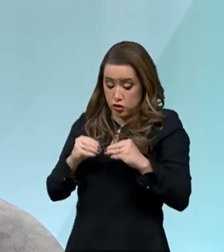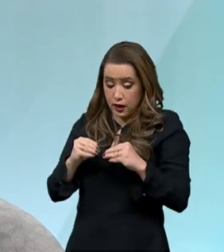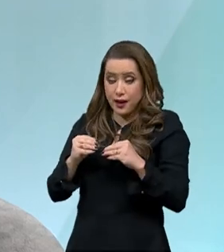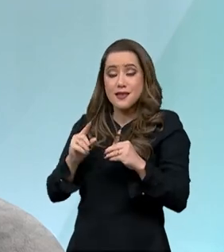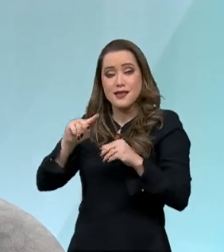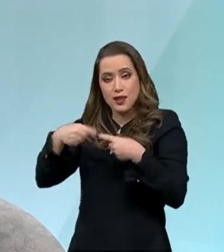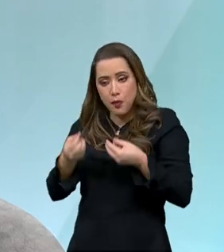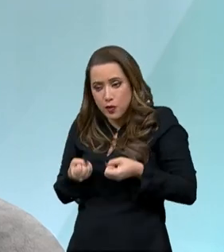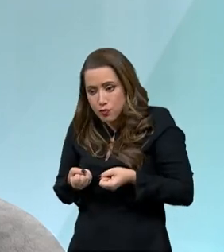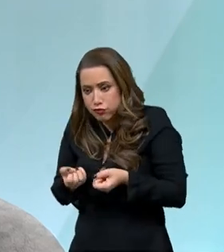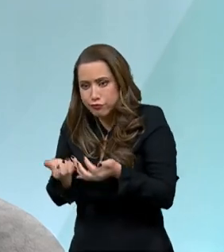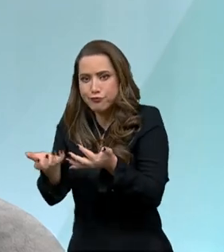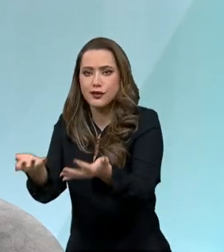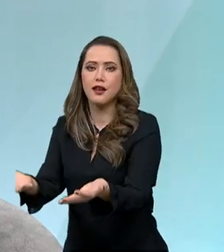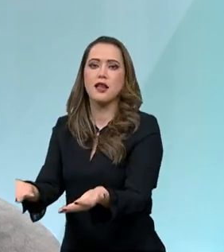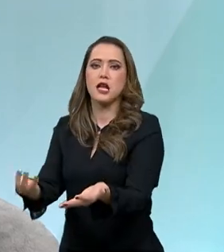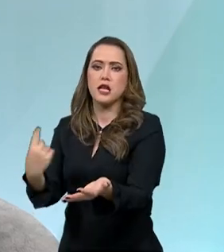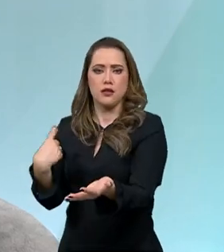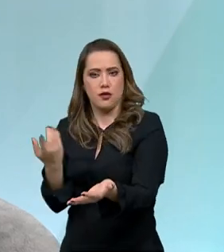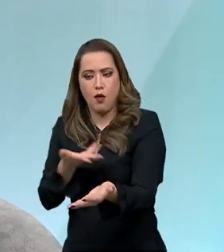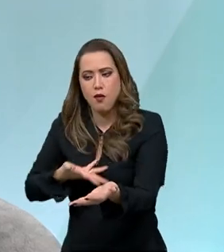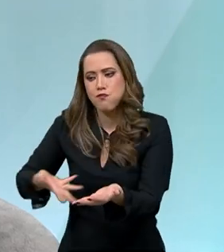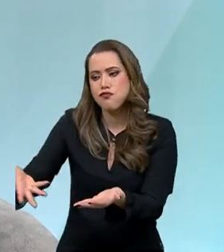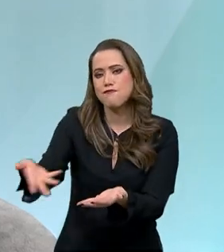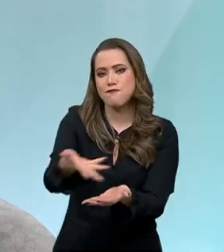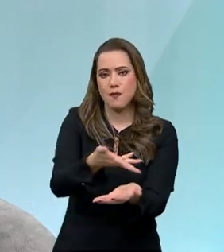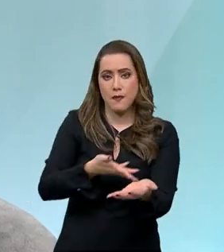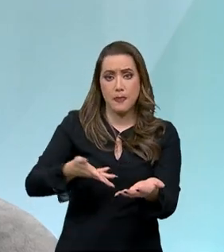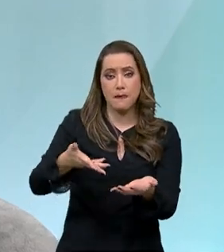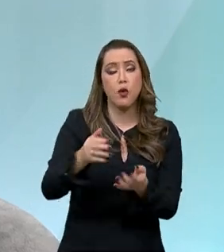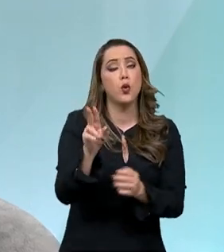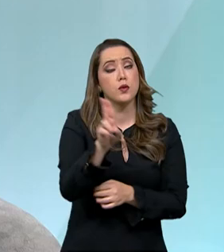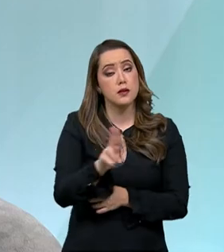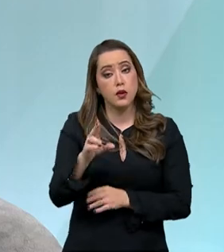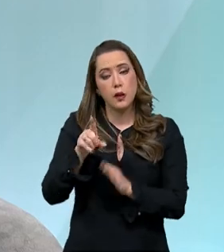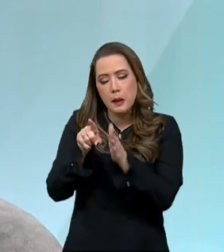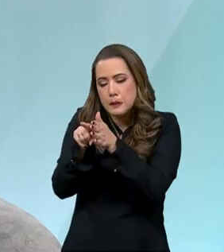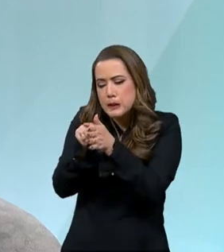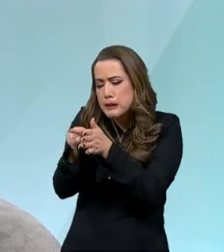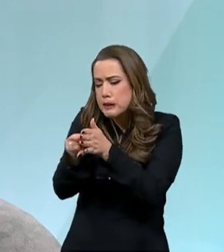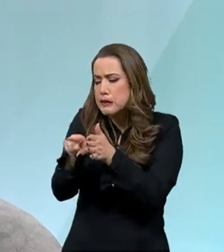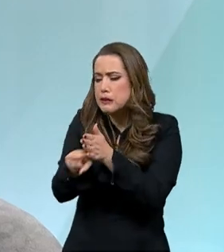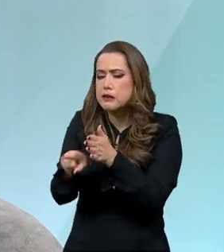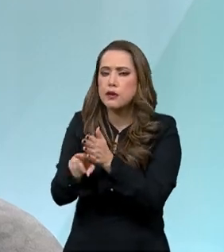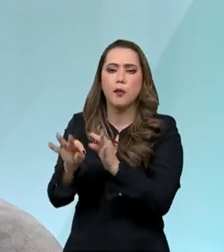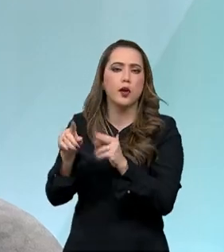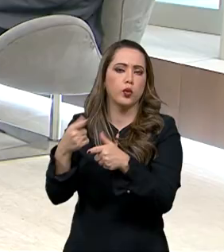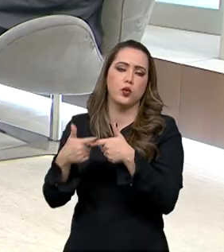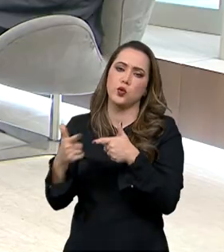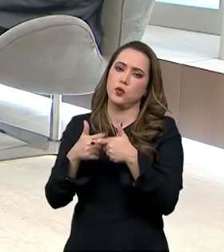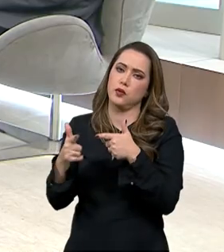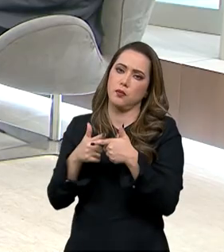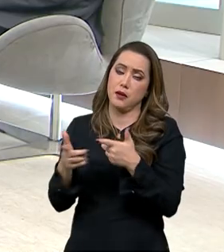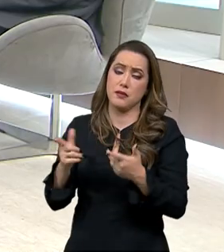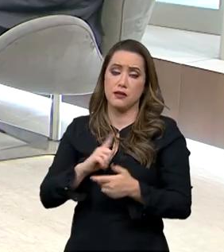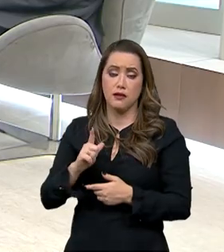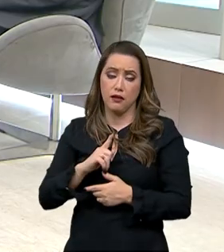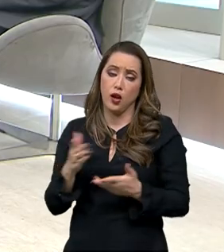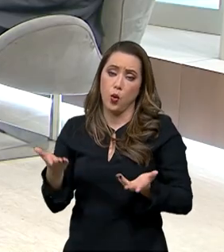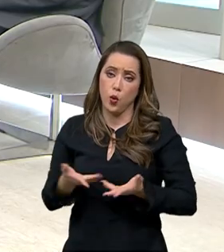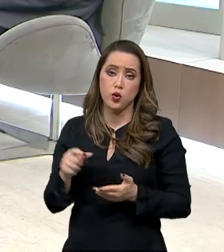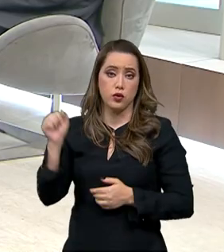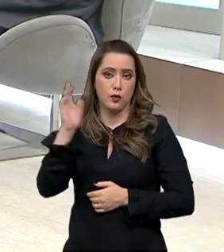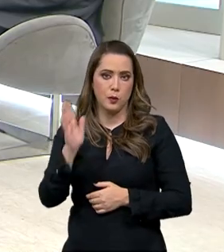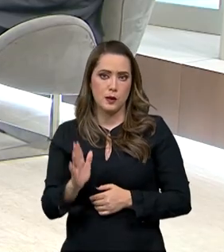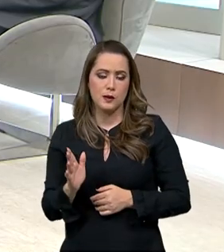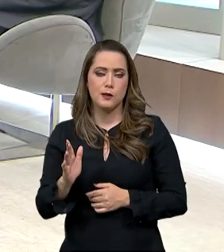objetivo, gerar soluções por meio da pesquisa e desenvolvimento para os problemas do agro-brasileiro. Agora, os parceiros,